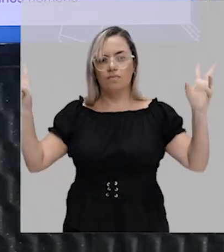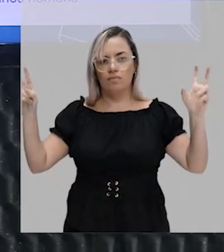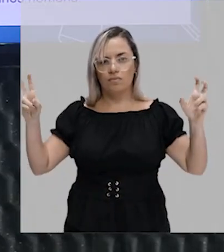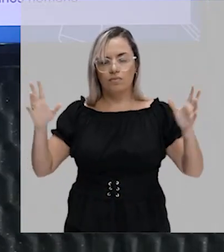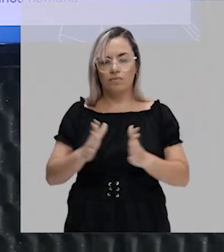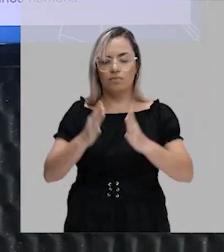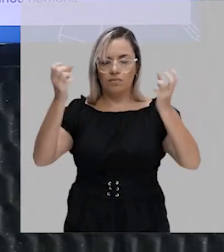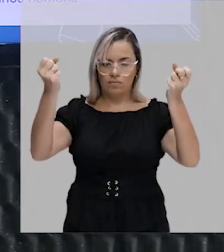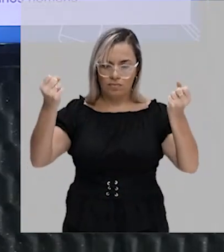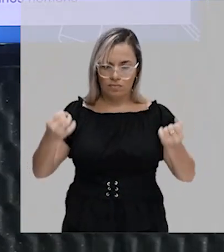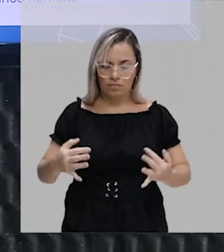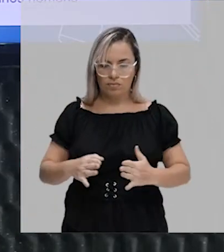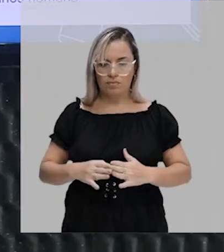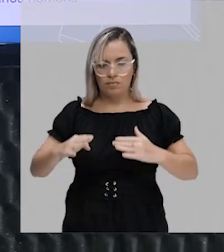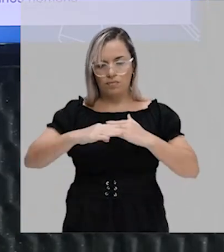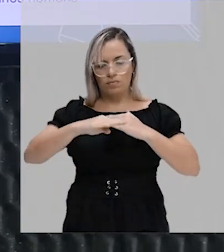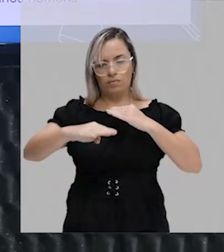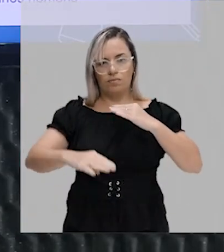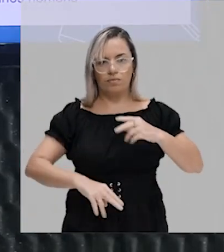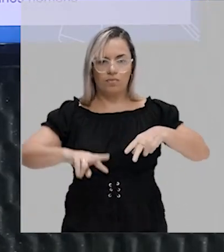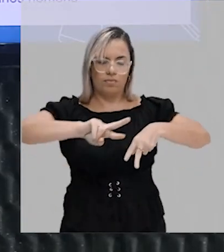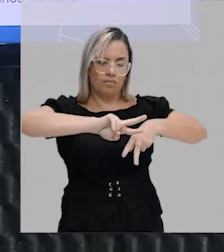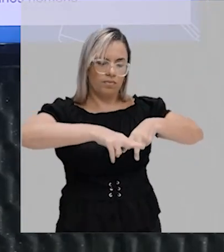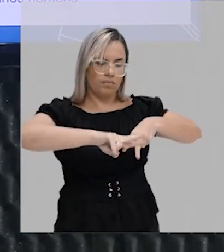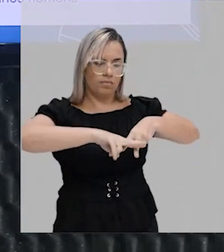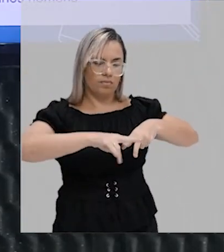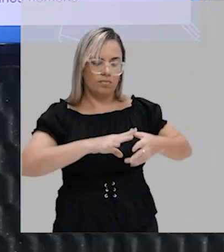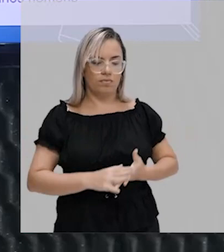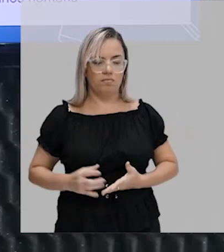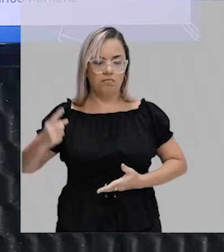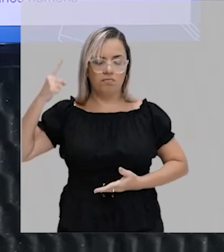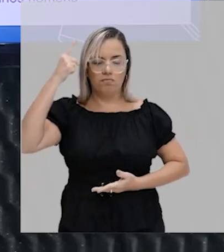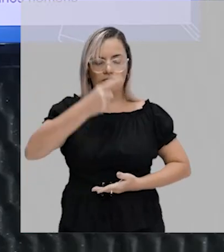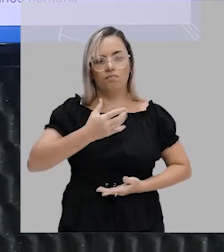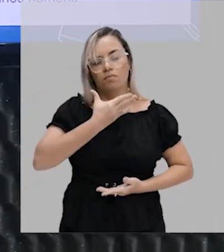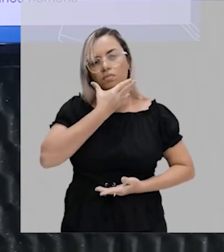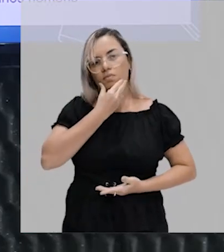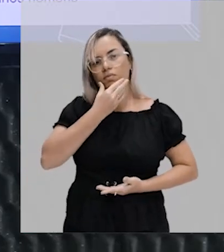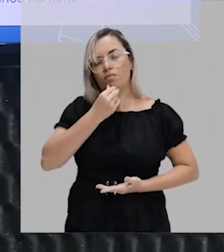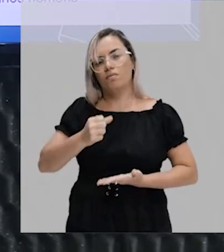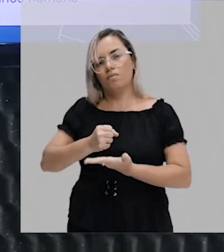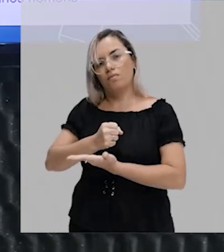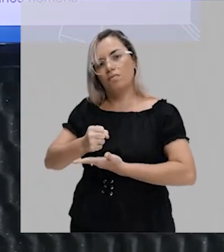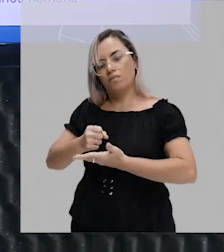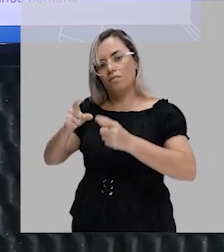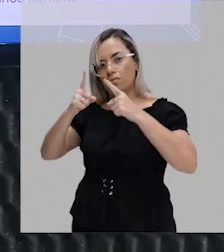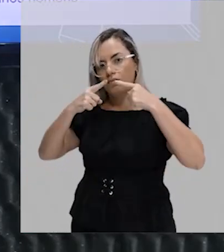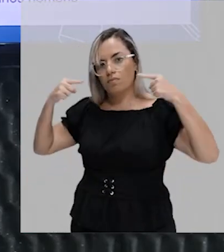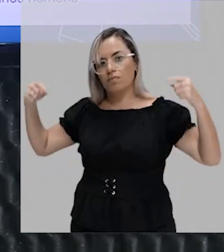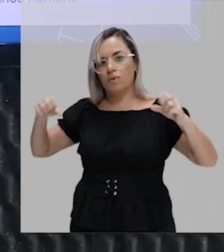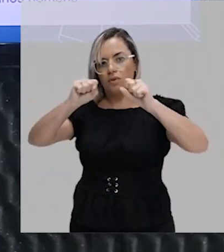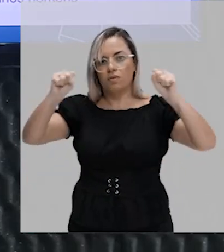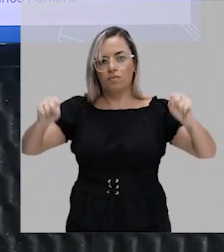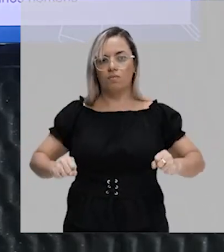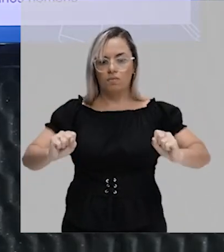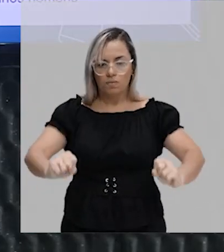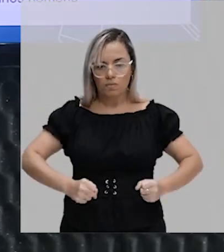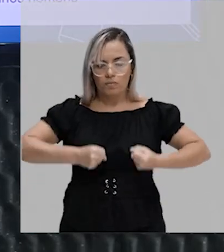que é essa desigualdade entre os gêneros e a dominação masculina, baseada no patriarcado como sistema de poder.